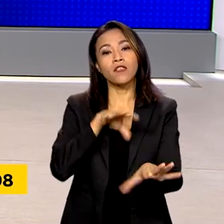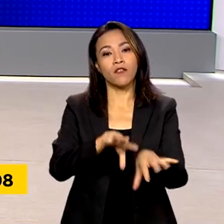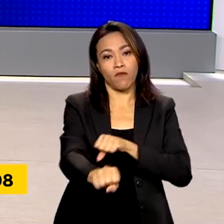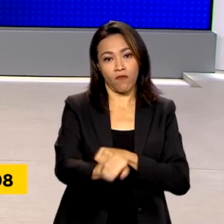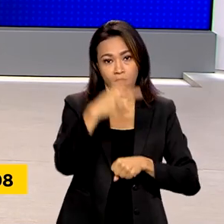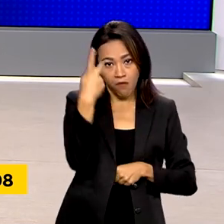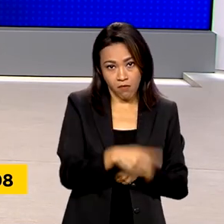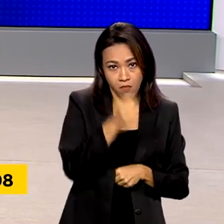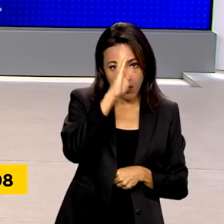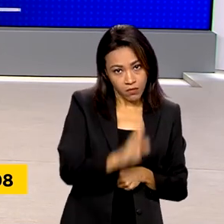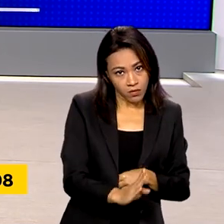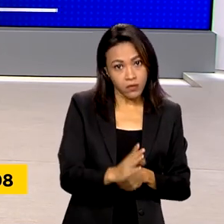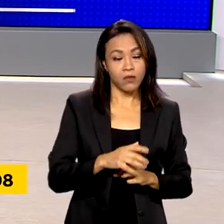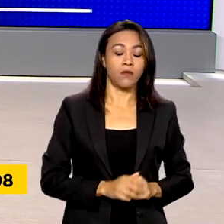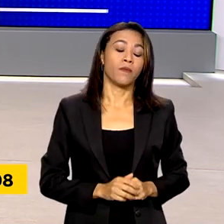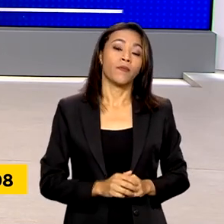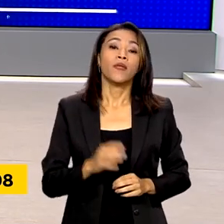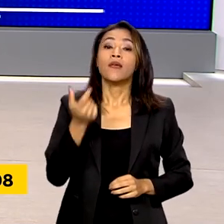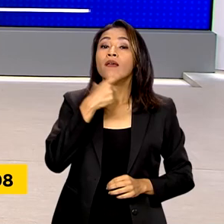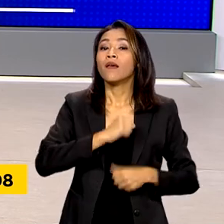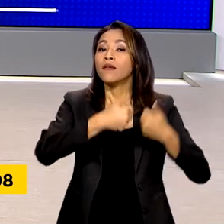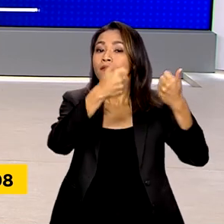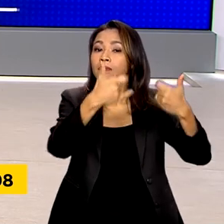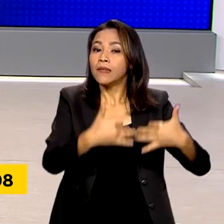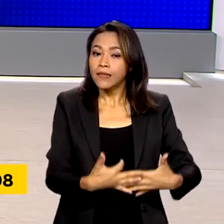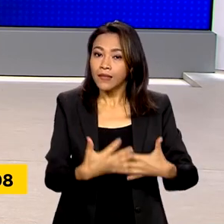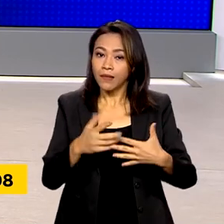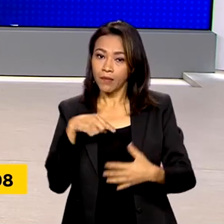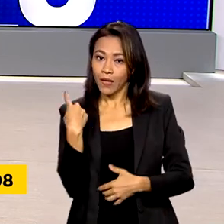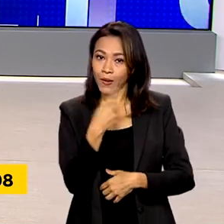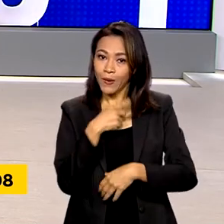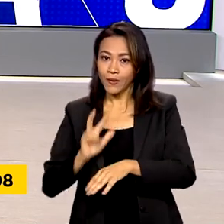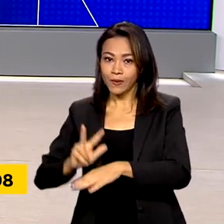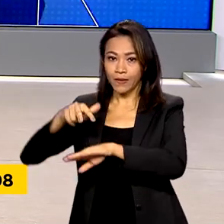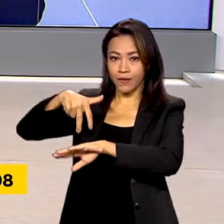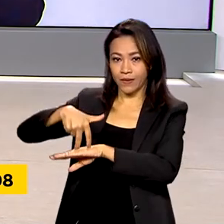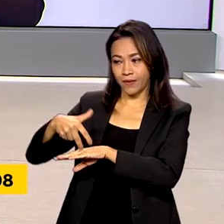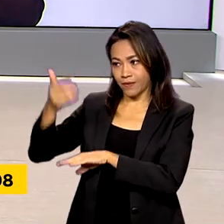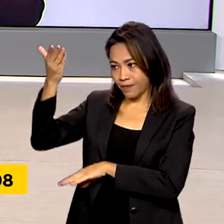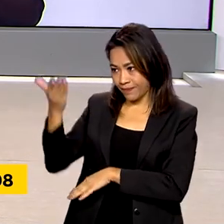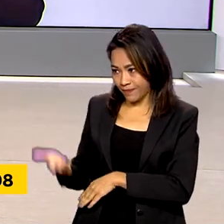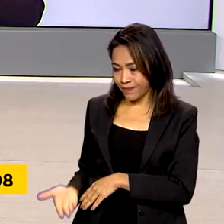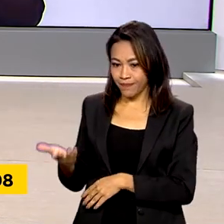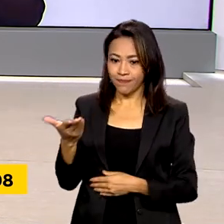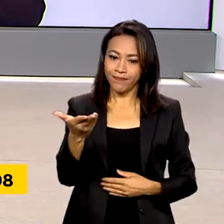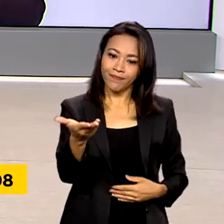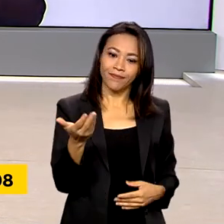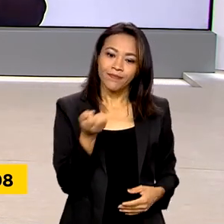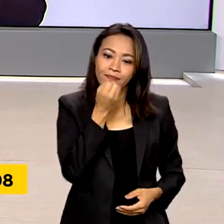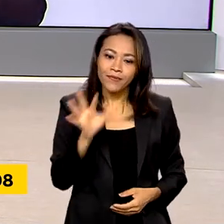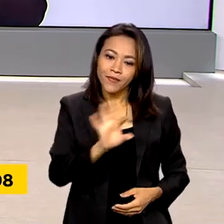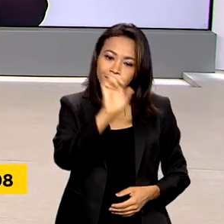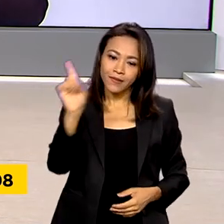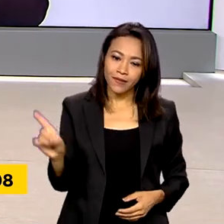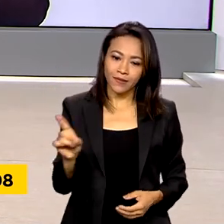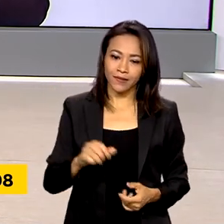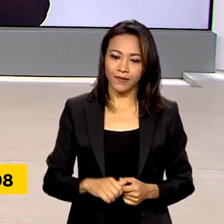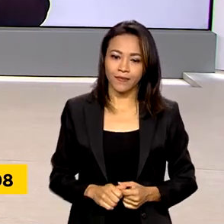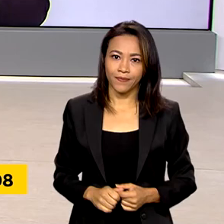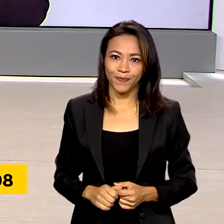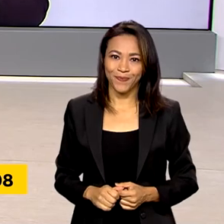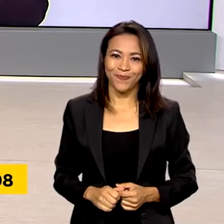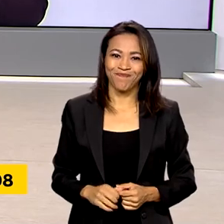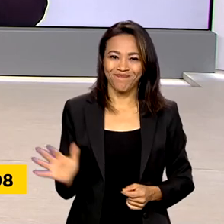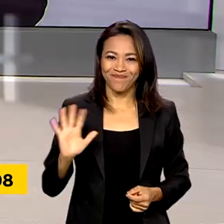formados no país. Quem traz os detalhes ao vivo para a gente é o repórter Glauco de Queiroz. Bom dia, Glauco. Olá,